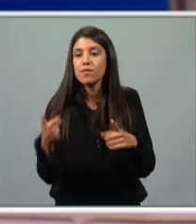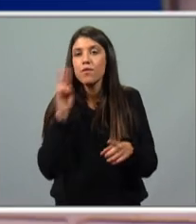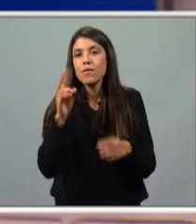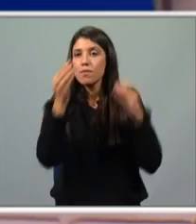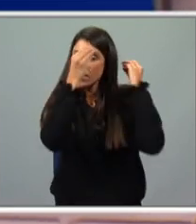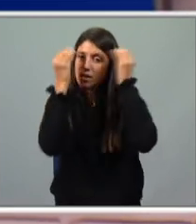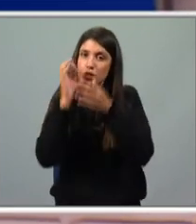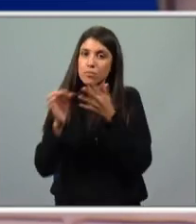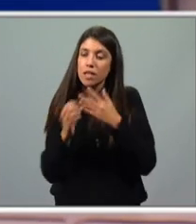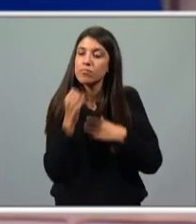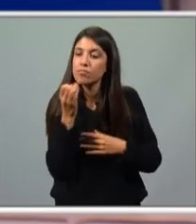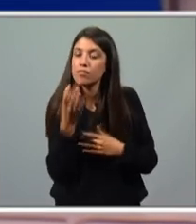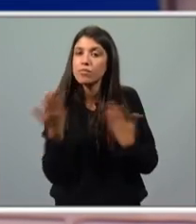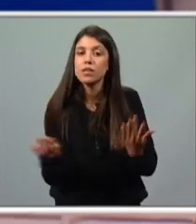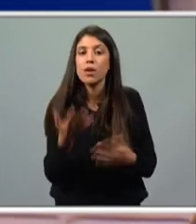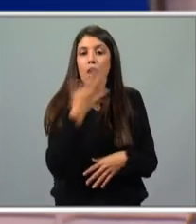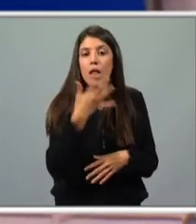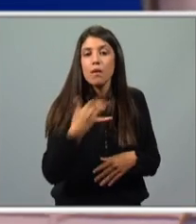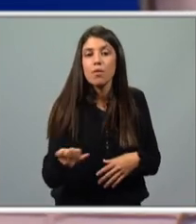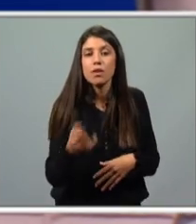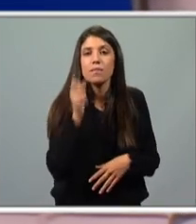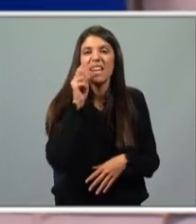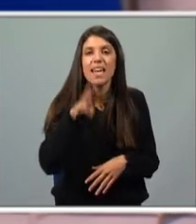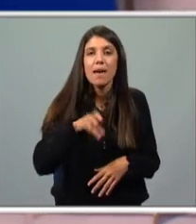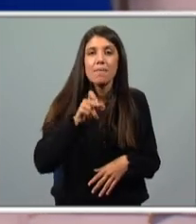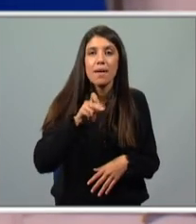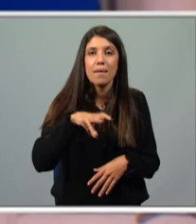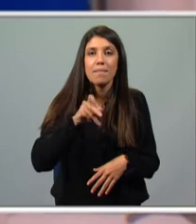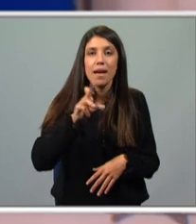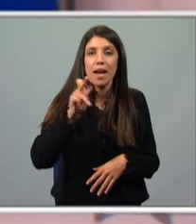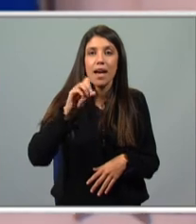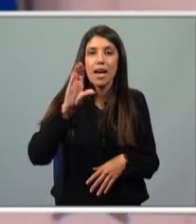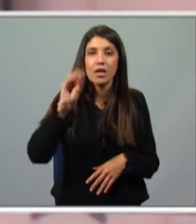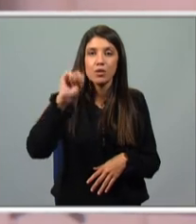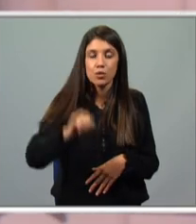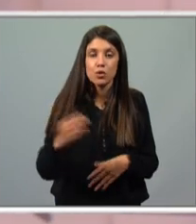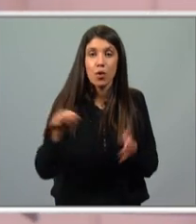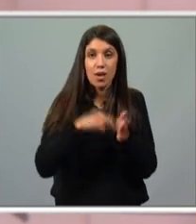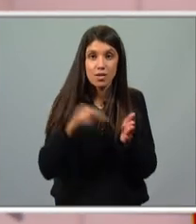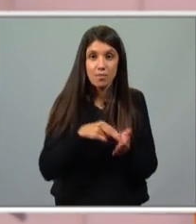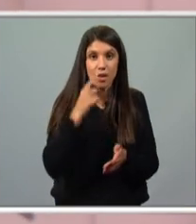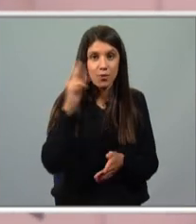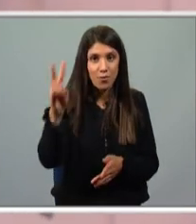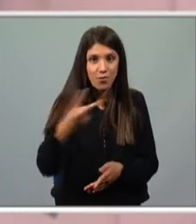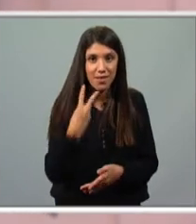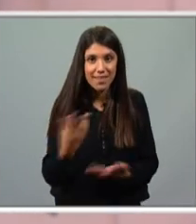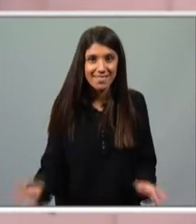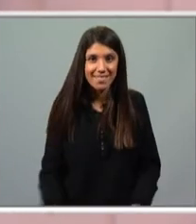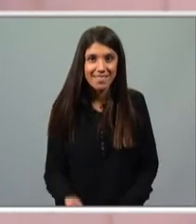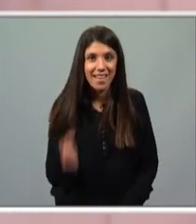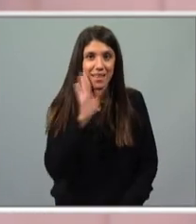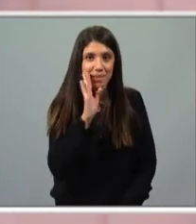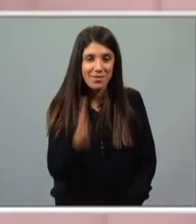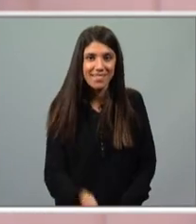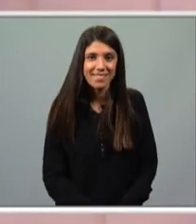No próximo bloco, vamos saber quem são os mamarrachos. Eu fico à espera que apareças por cá. Até